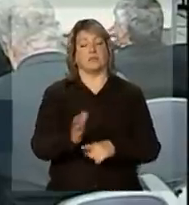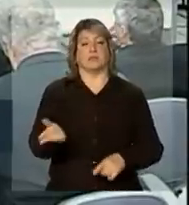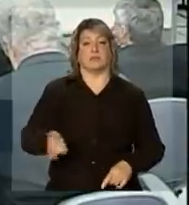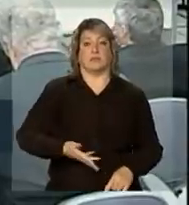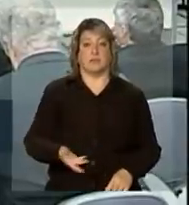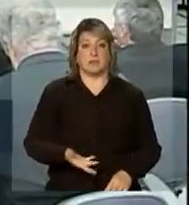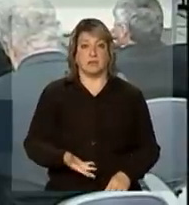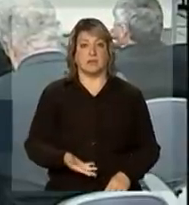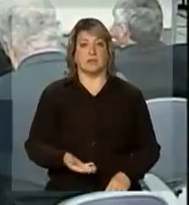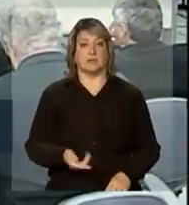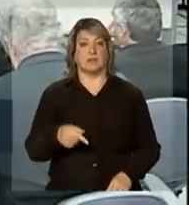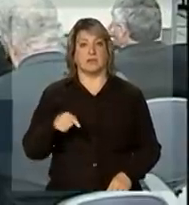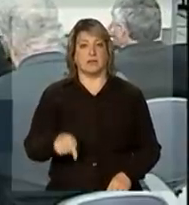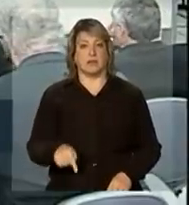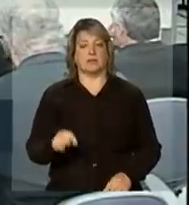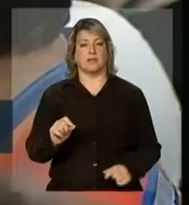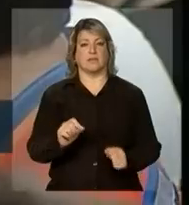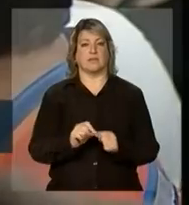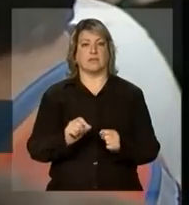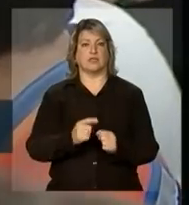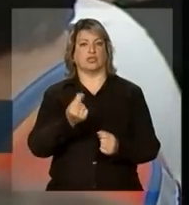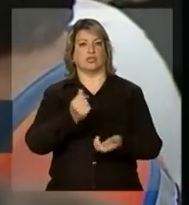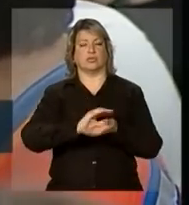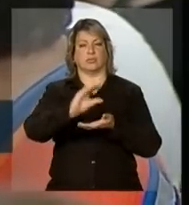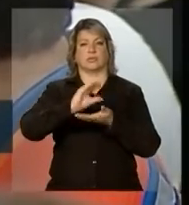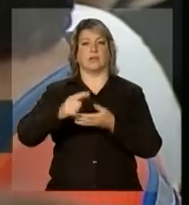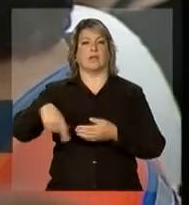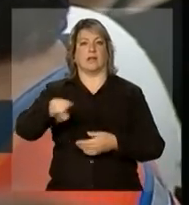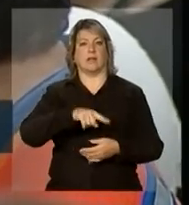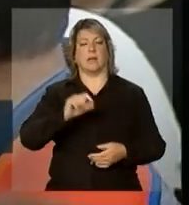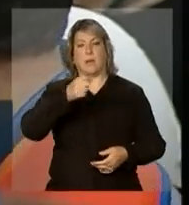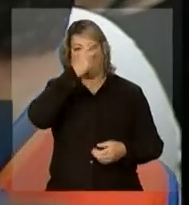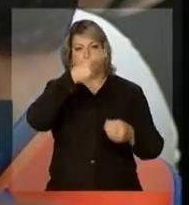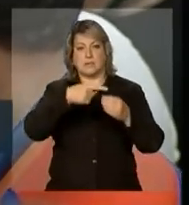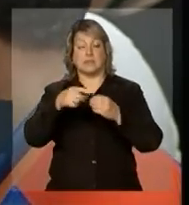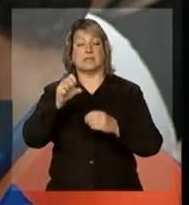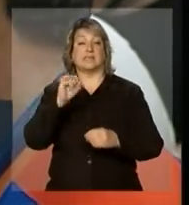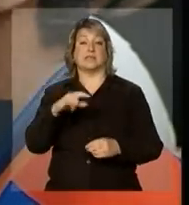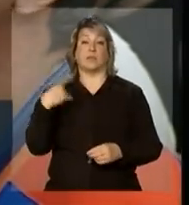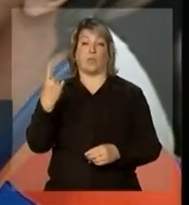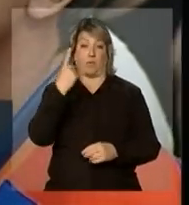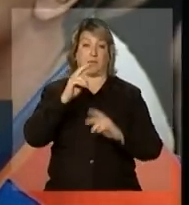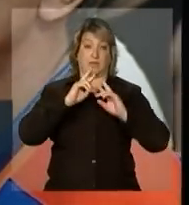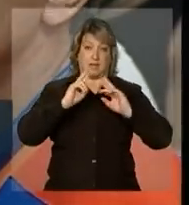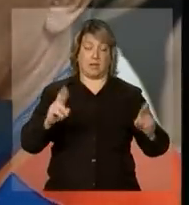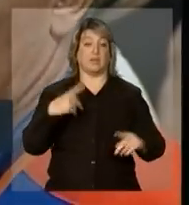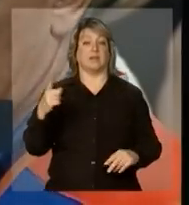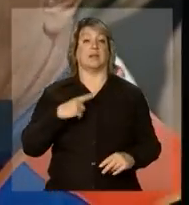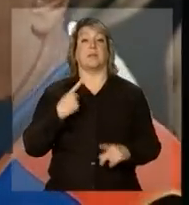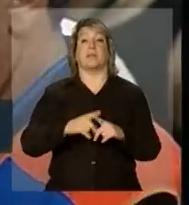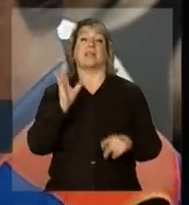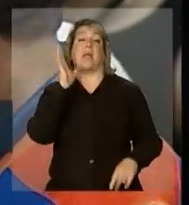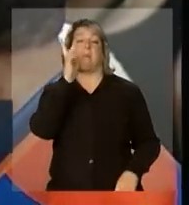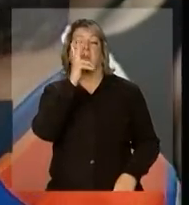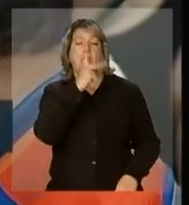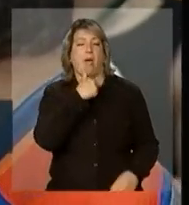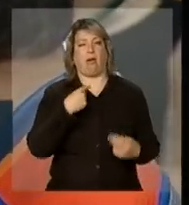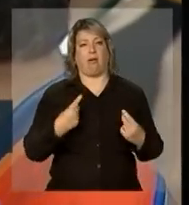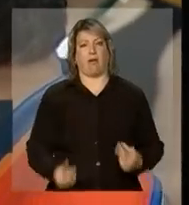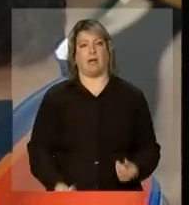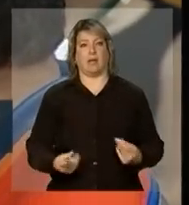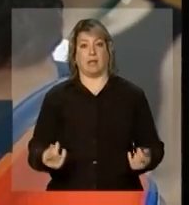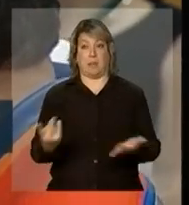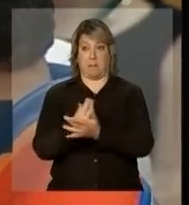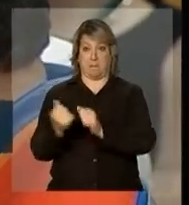o encaminhamento de verbas para esses municípios, já que uma das reclamações era a grande demora depois de um